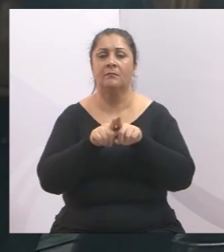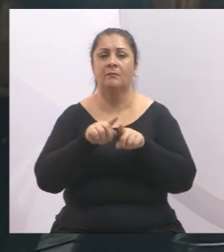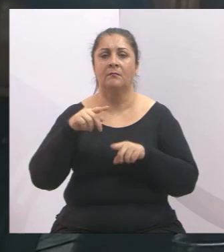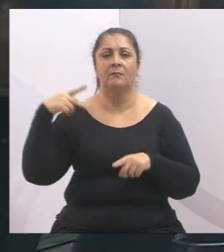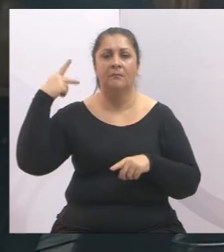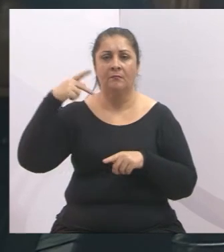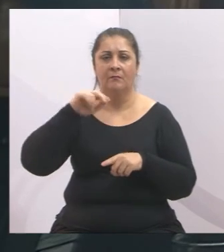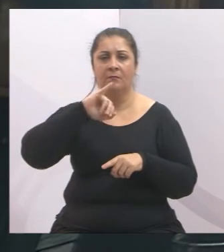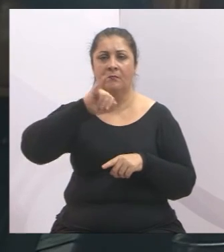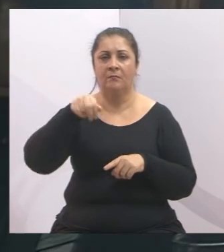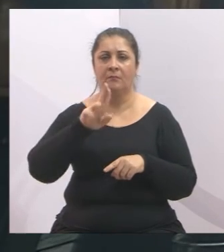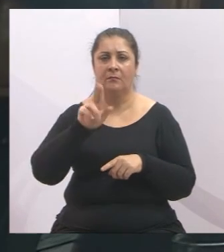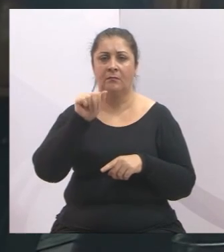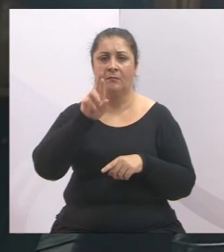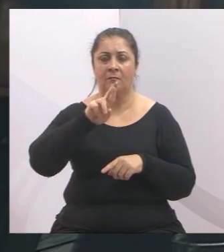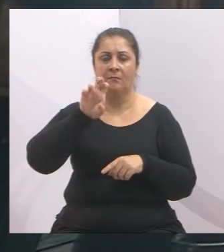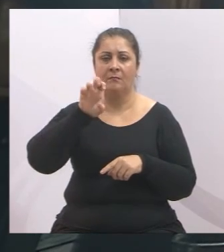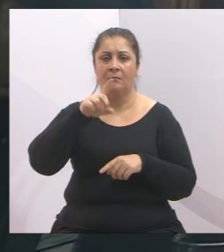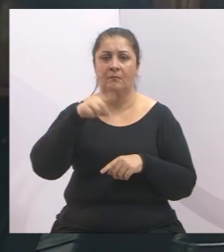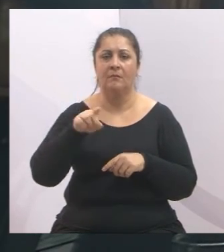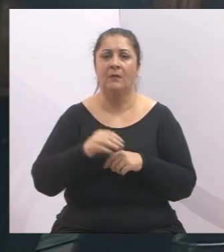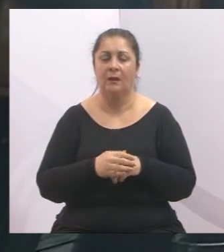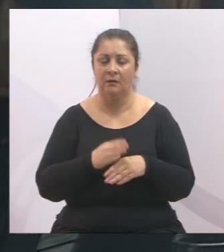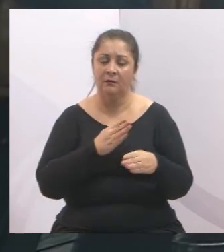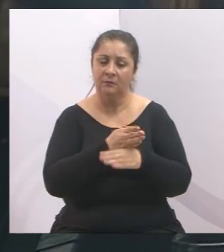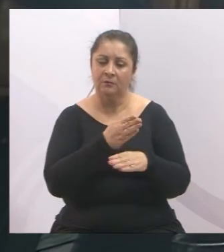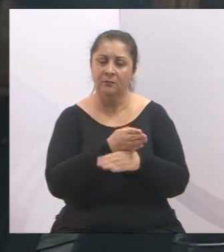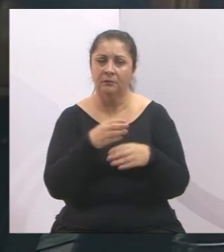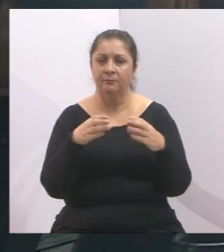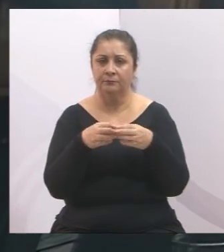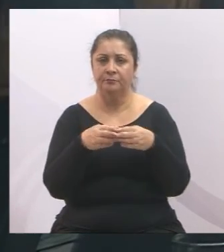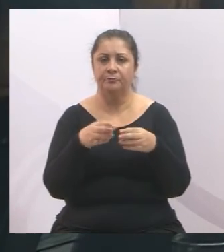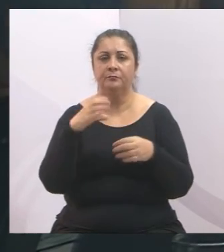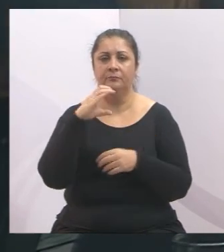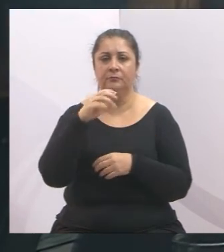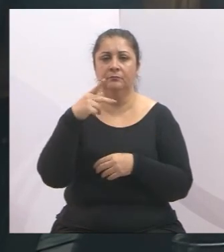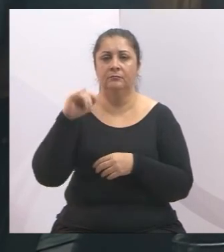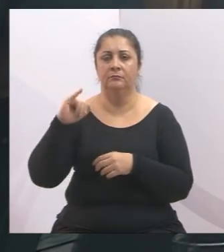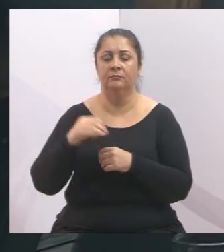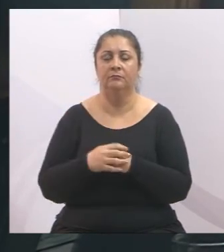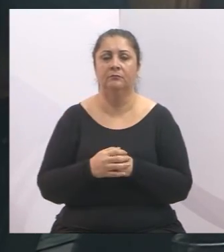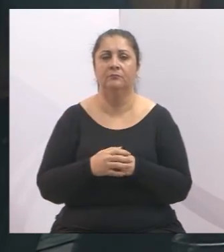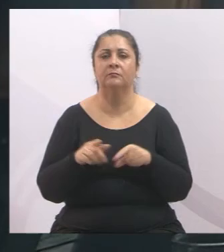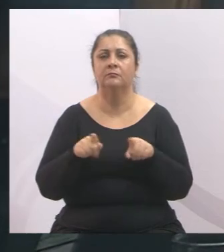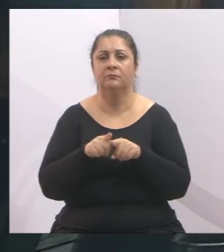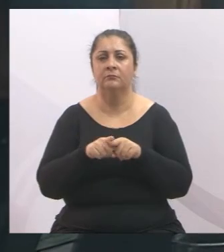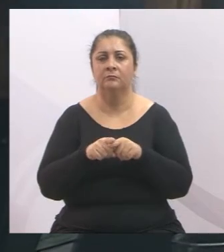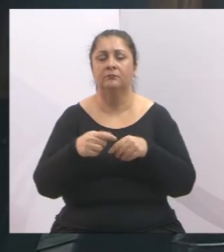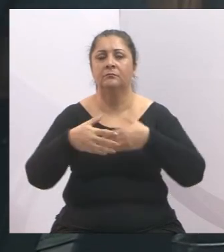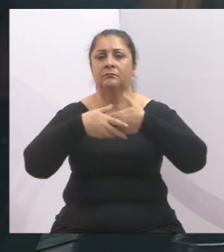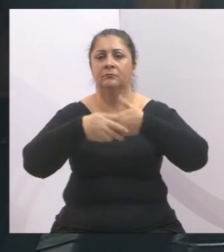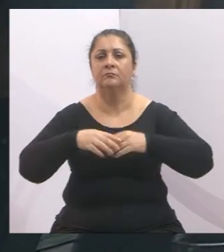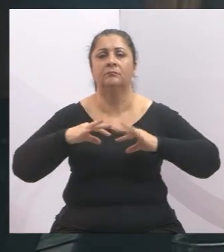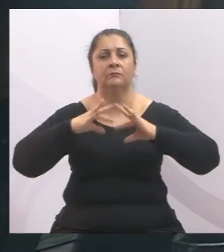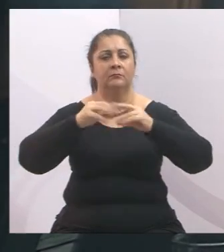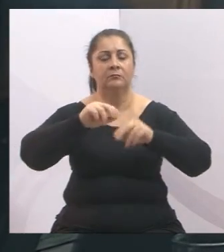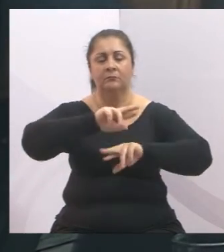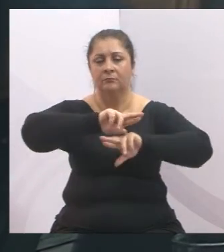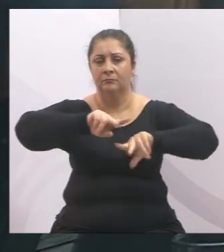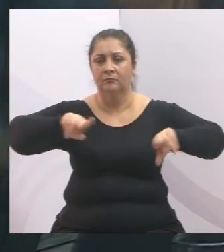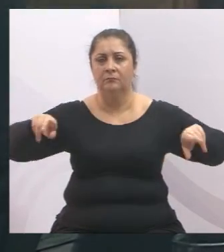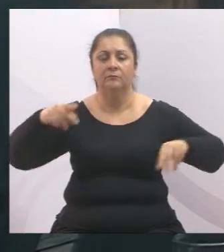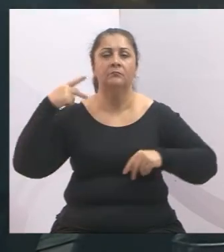Juarez, que foram membros dessa comissão parlamentar de inquérito, e também estender o cumprimento a todos os demais